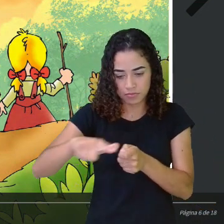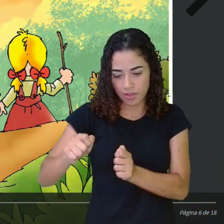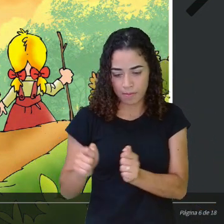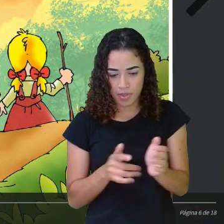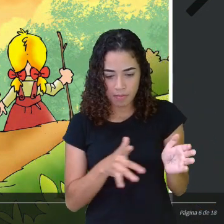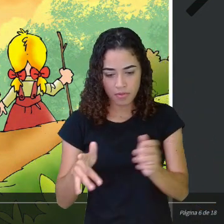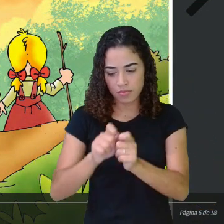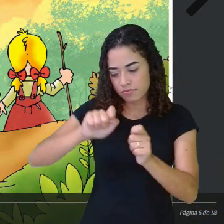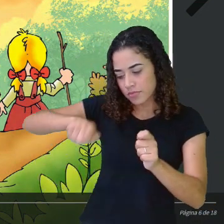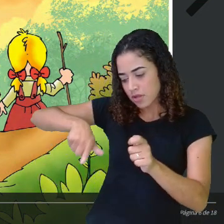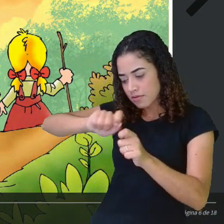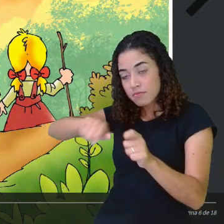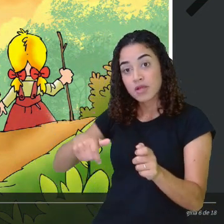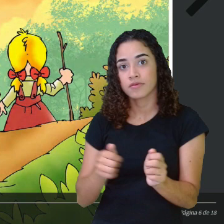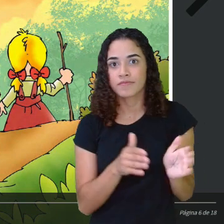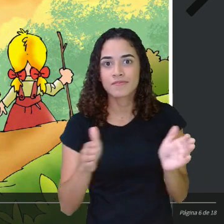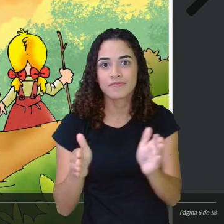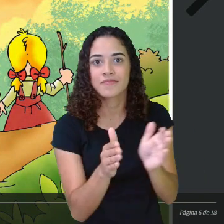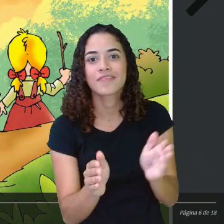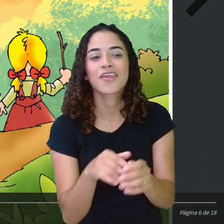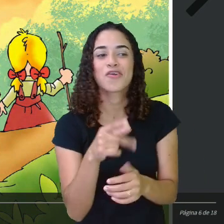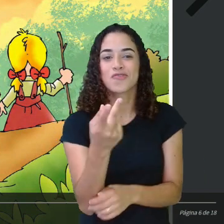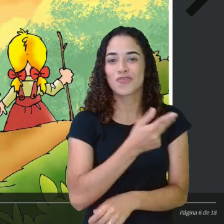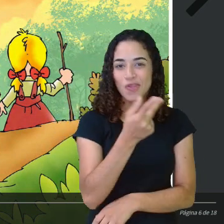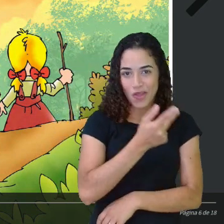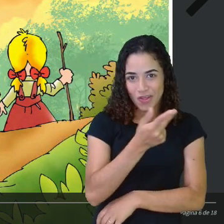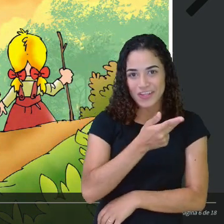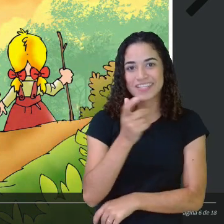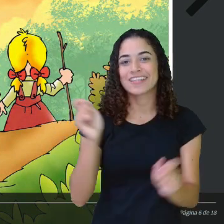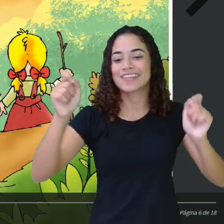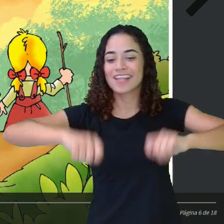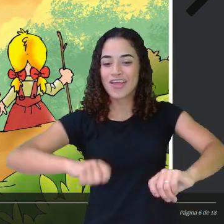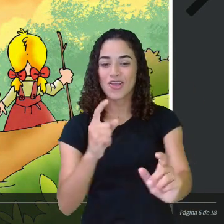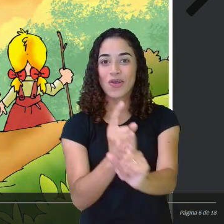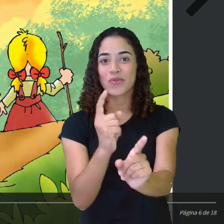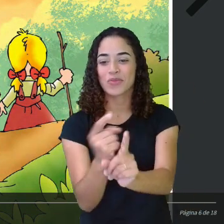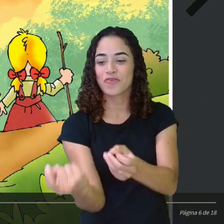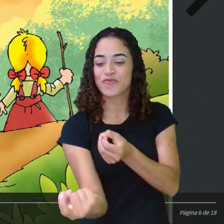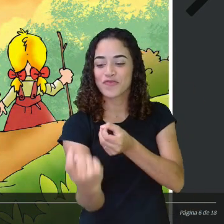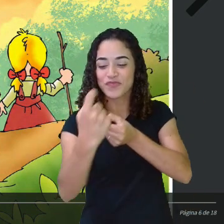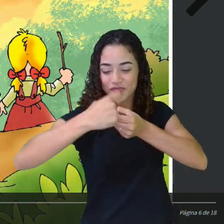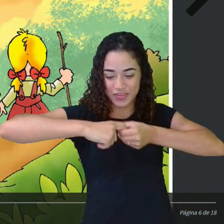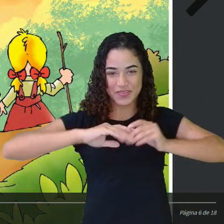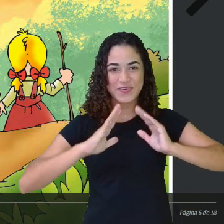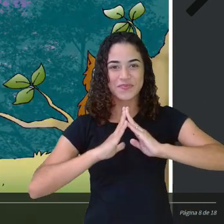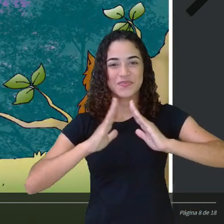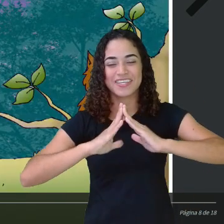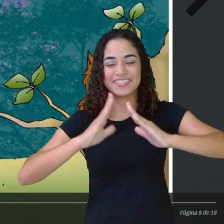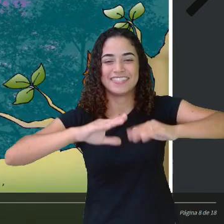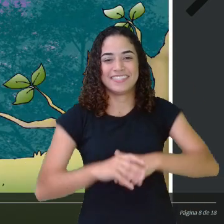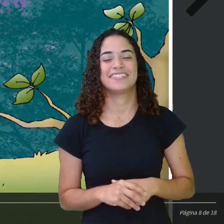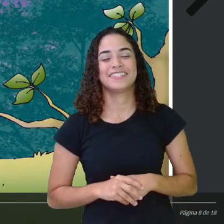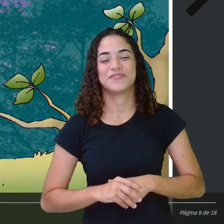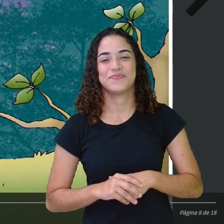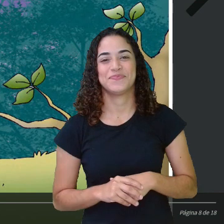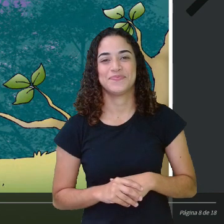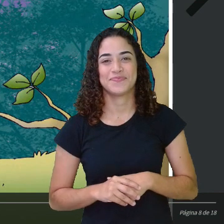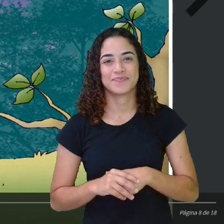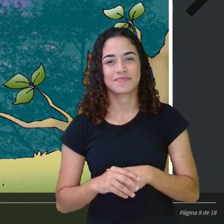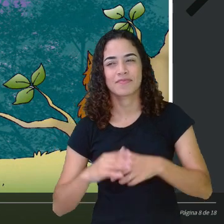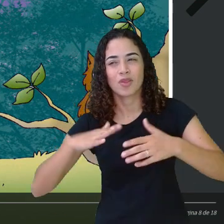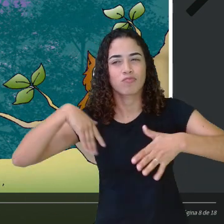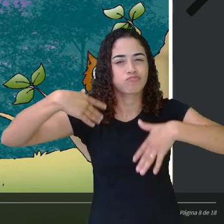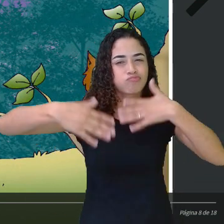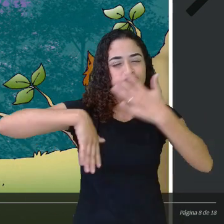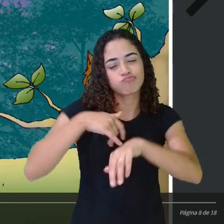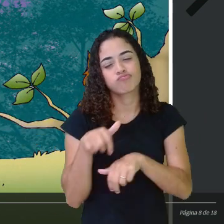estrada. Assim, ele e Maria poderiam encontrar o caminho de volta para casa. Depois de uma